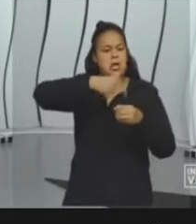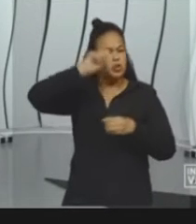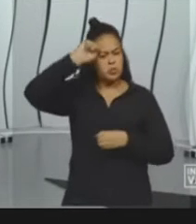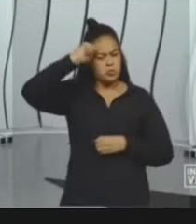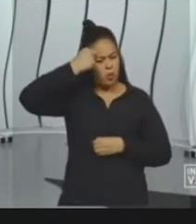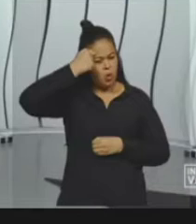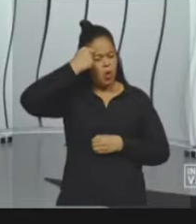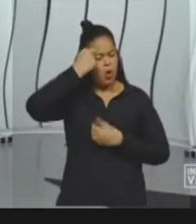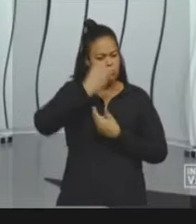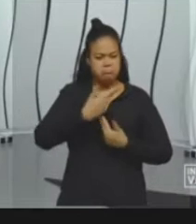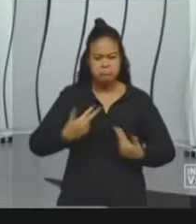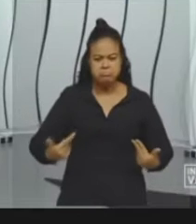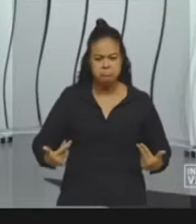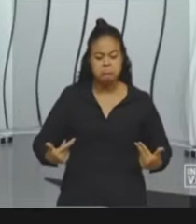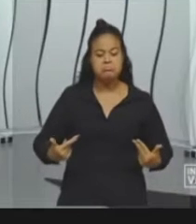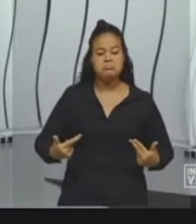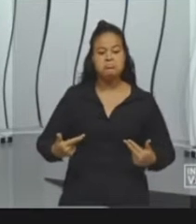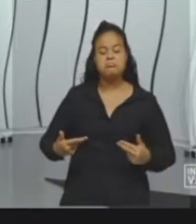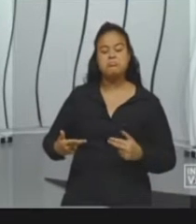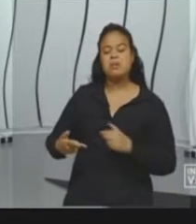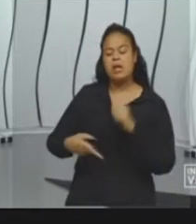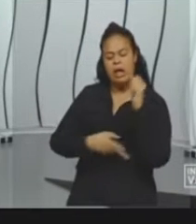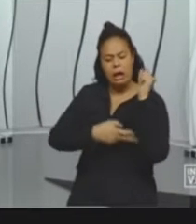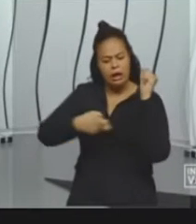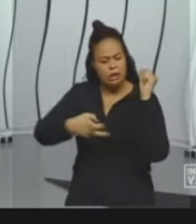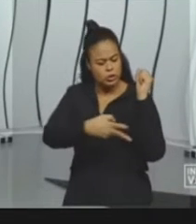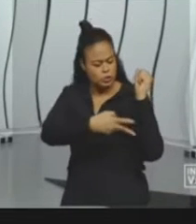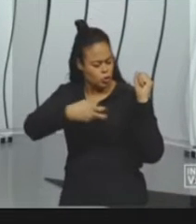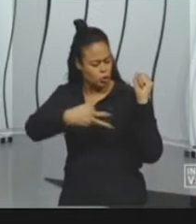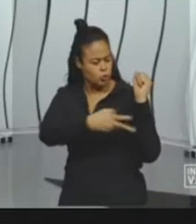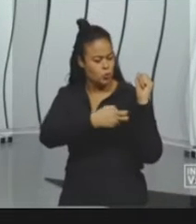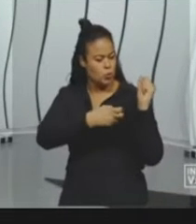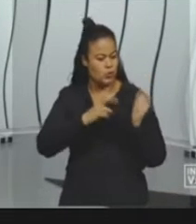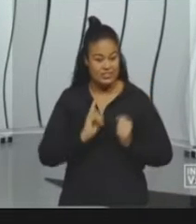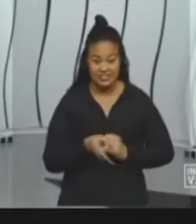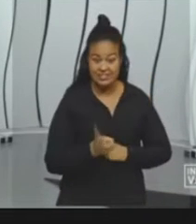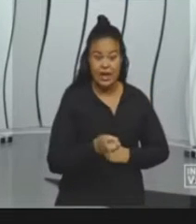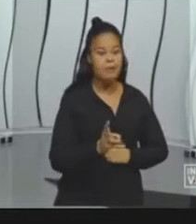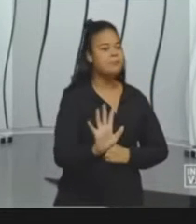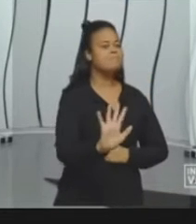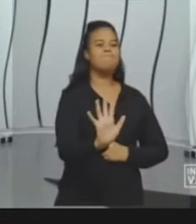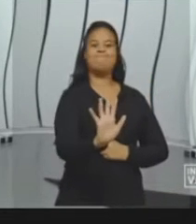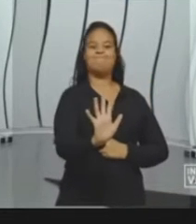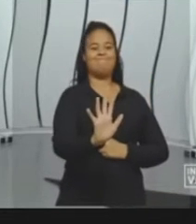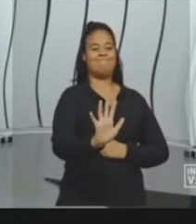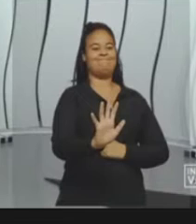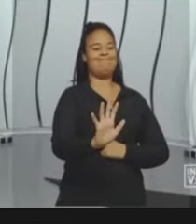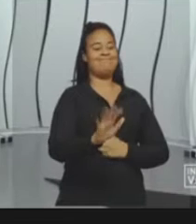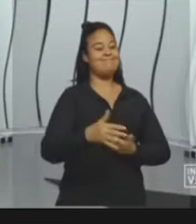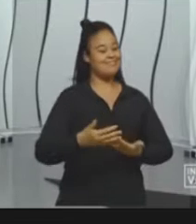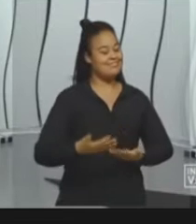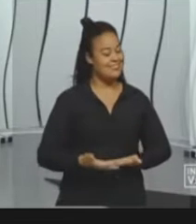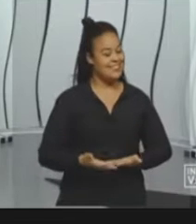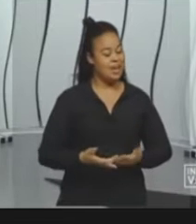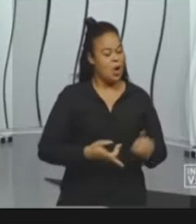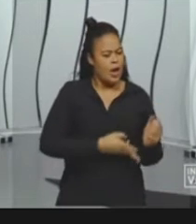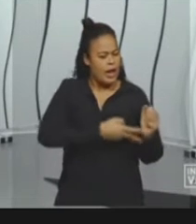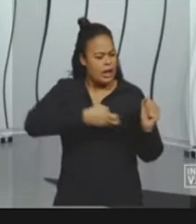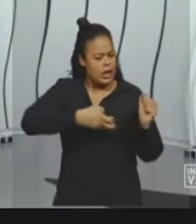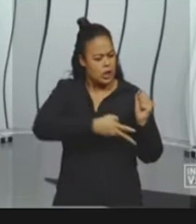recursos que não vão durar para sempre. Então, você ter recursos